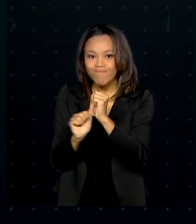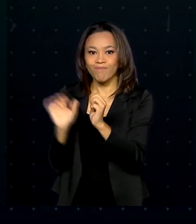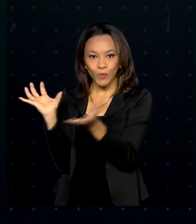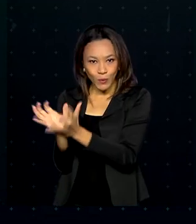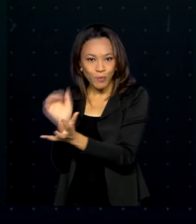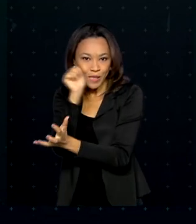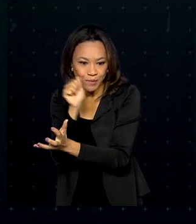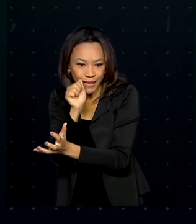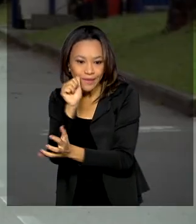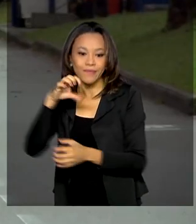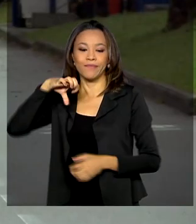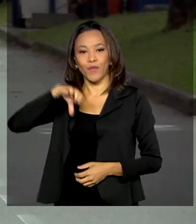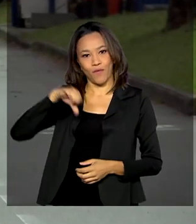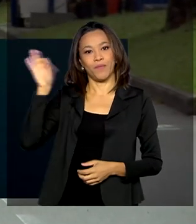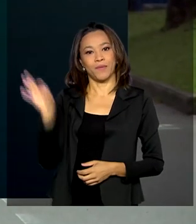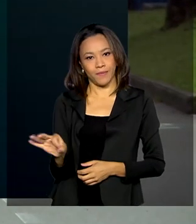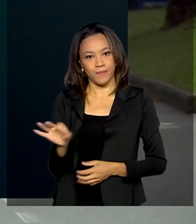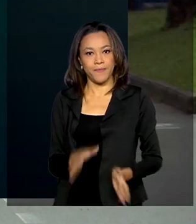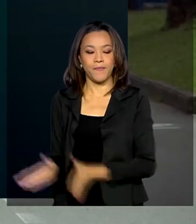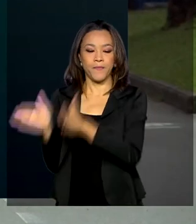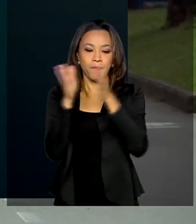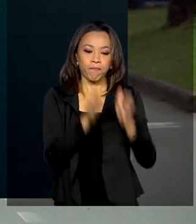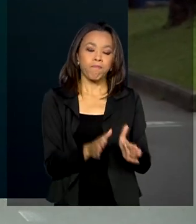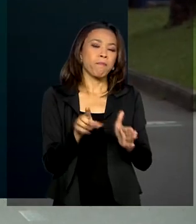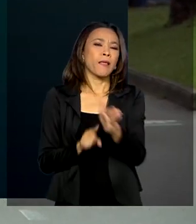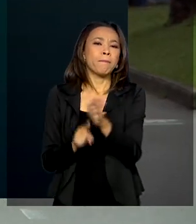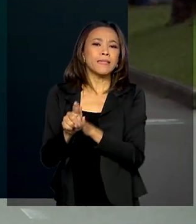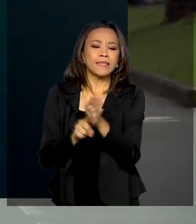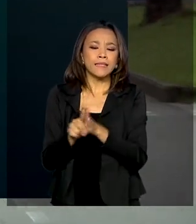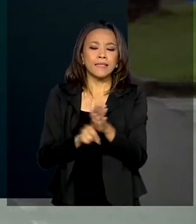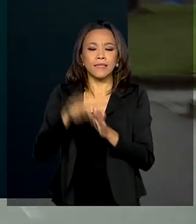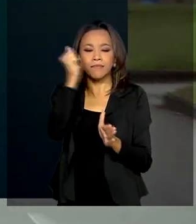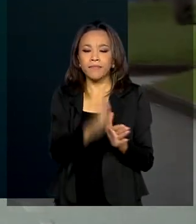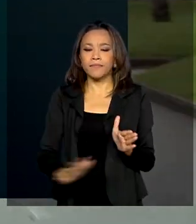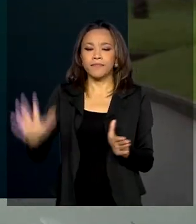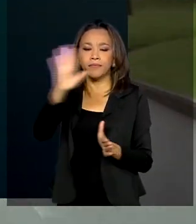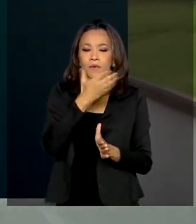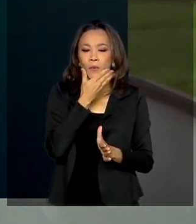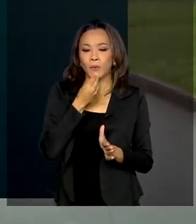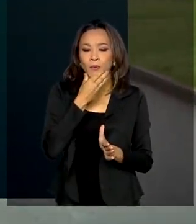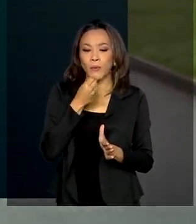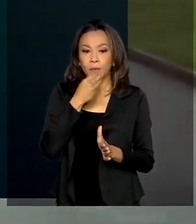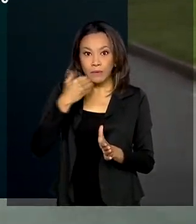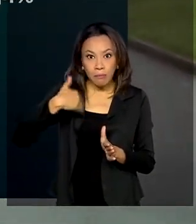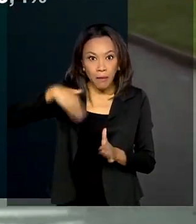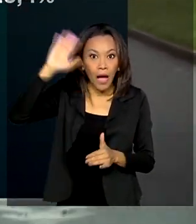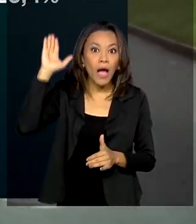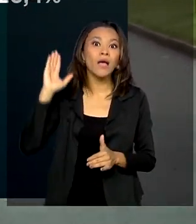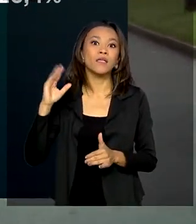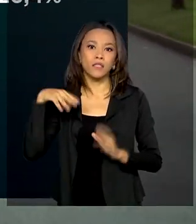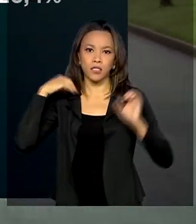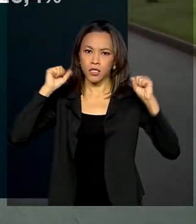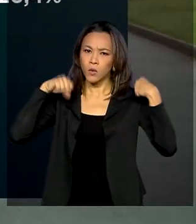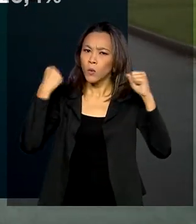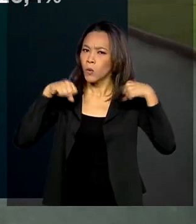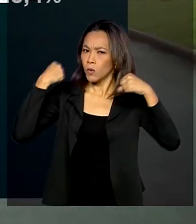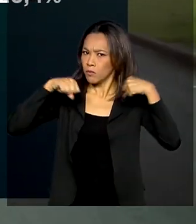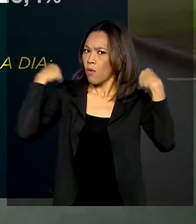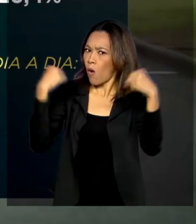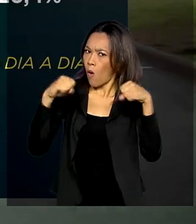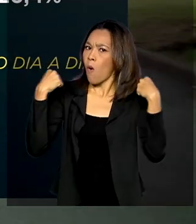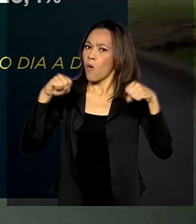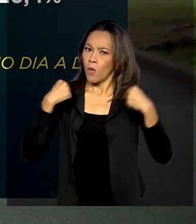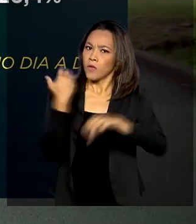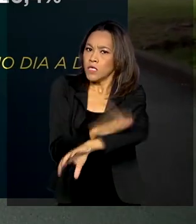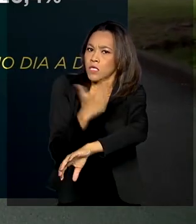mulheres, foi 9%. Segundo a Pesquisa Nacional de Saúde, os homens conseguiram mais do que as mulheres praticar o mínimo desejável em atividade